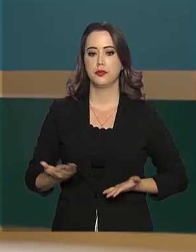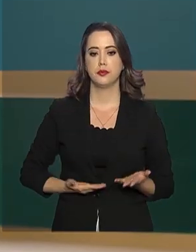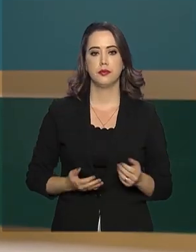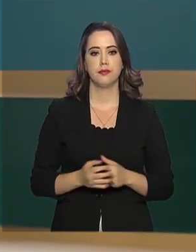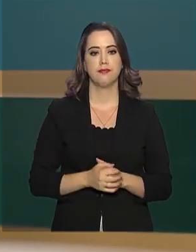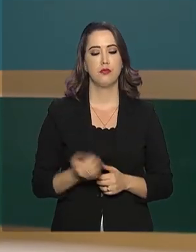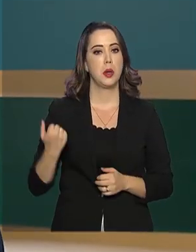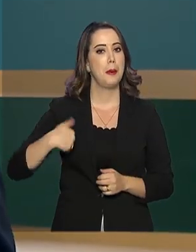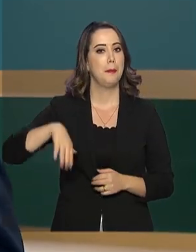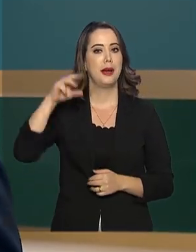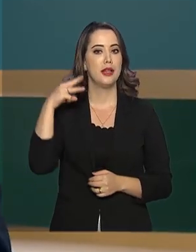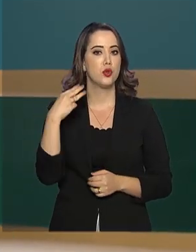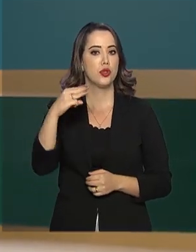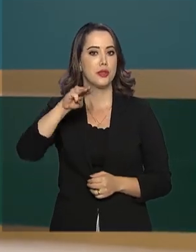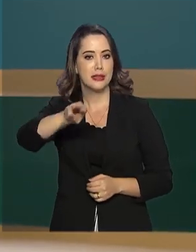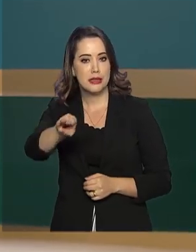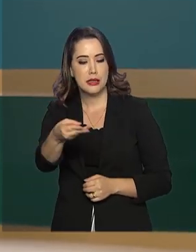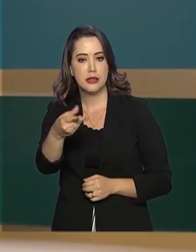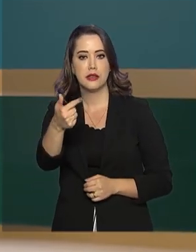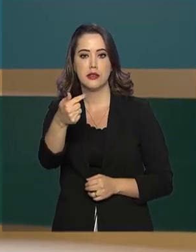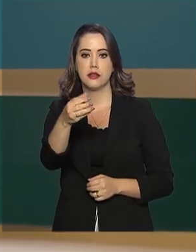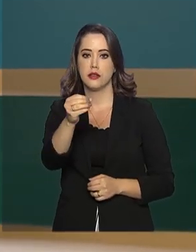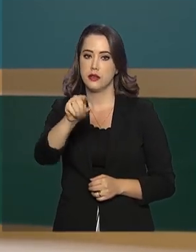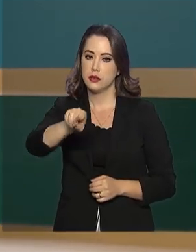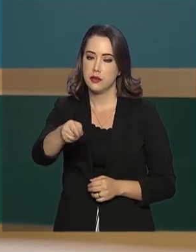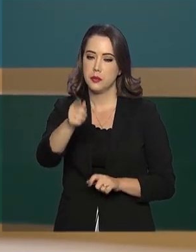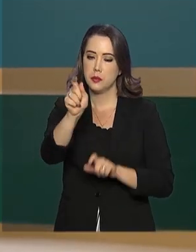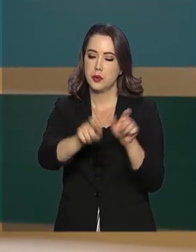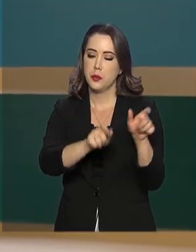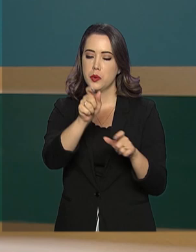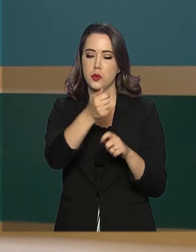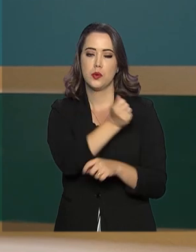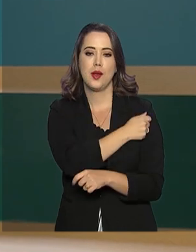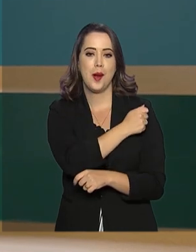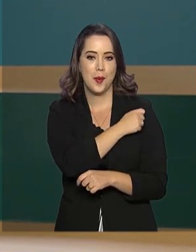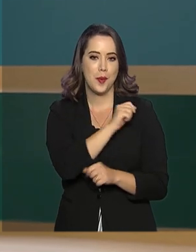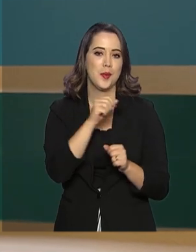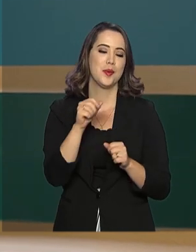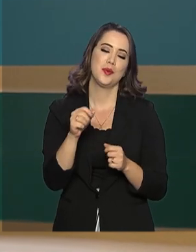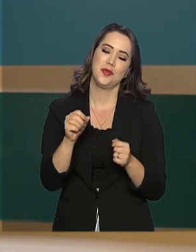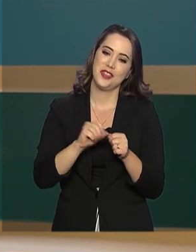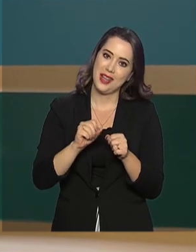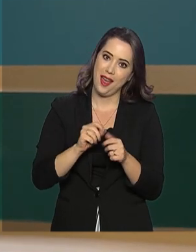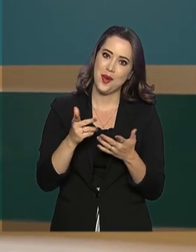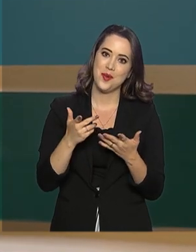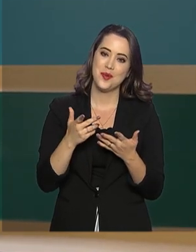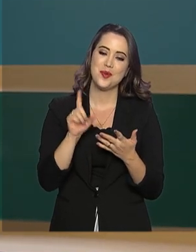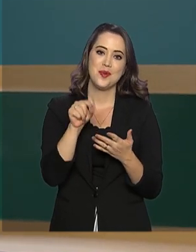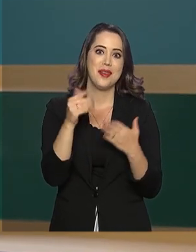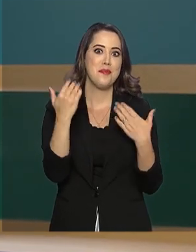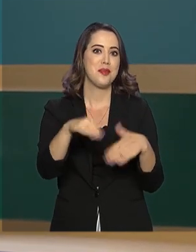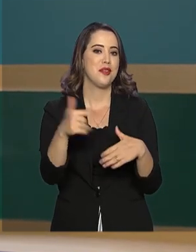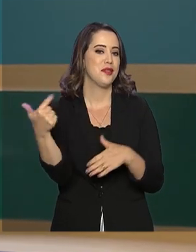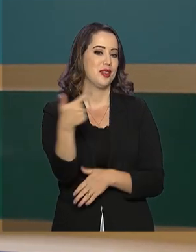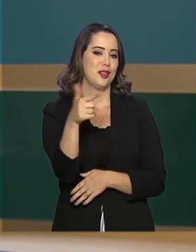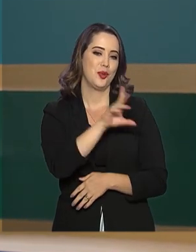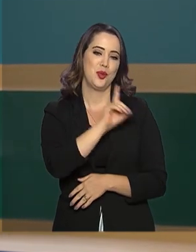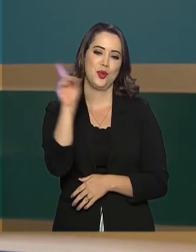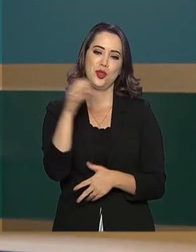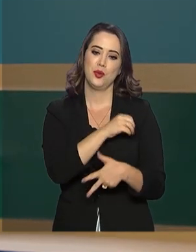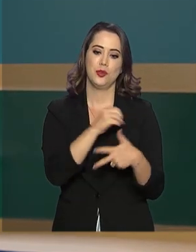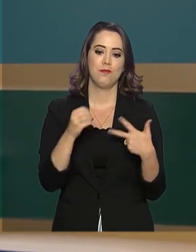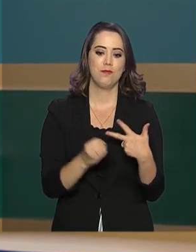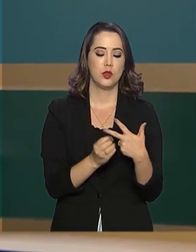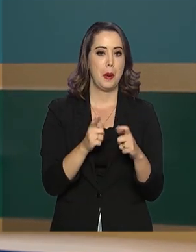Mais de 3,7 milhões de estudantes fizeram o segundo dia de provas do Enem. De acordo com o Ministério da Educação,